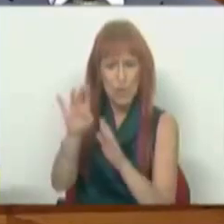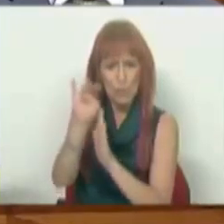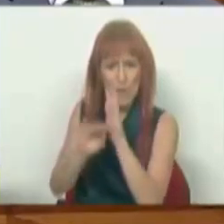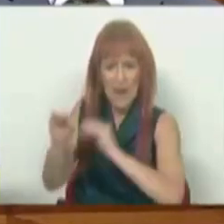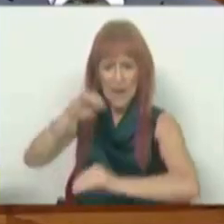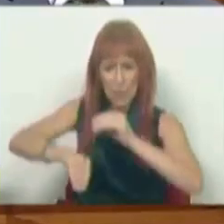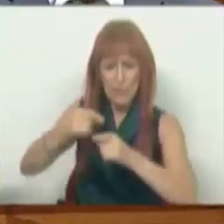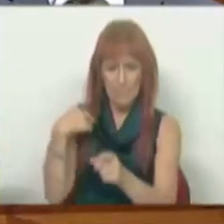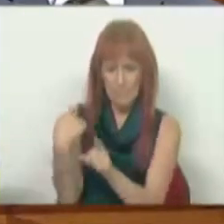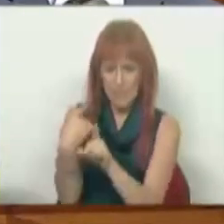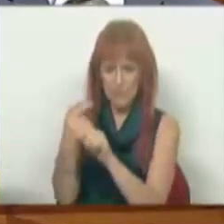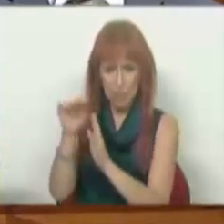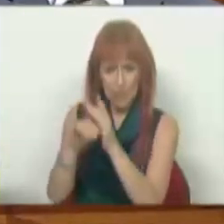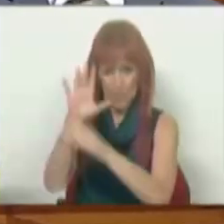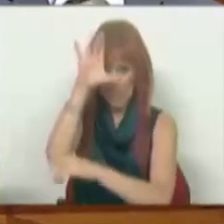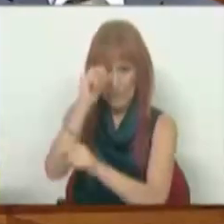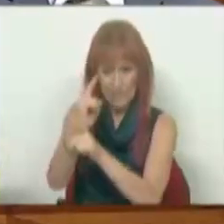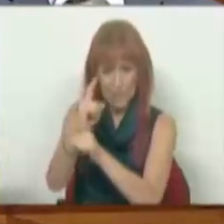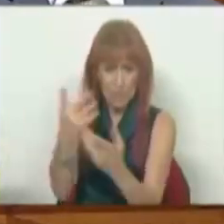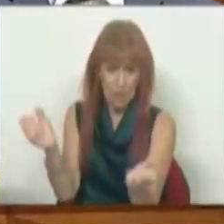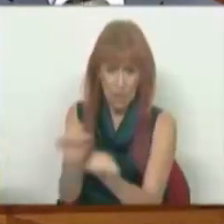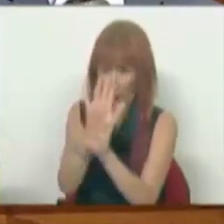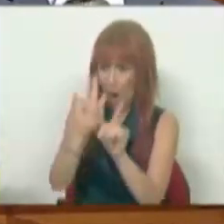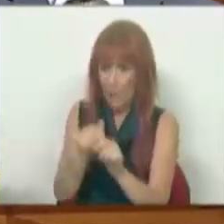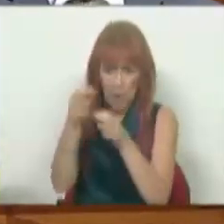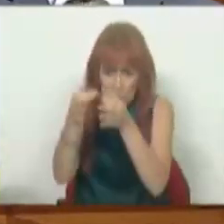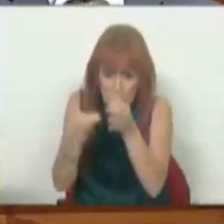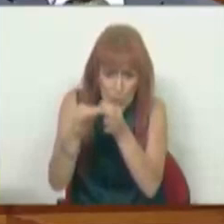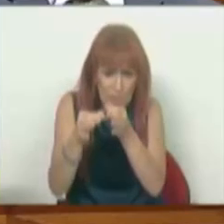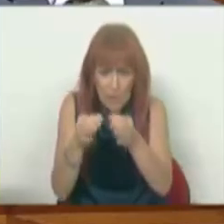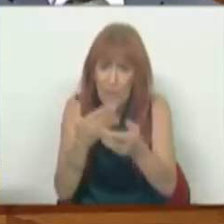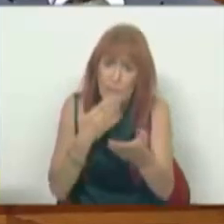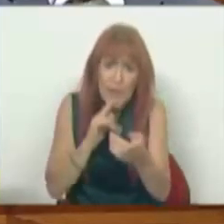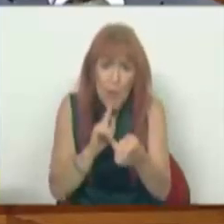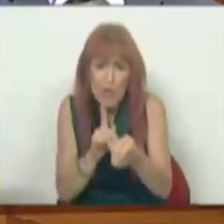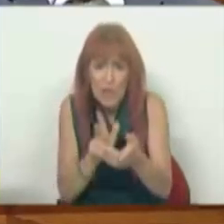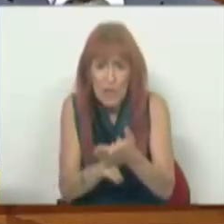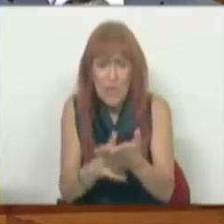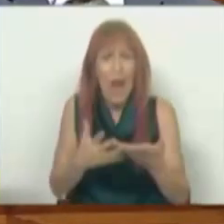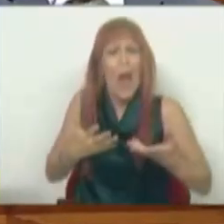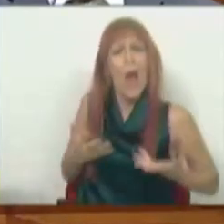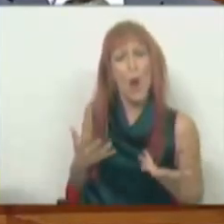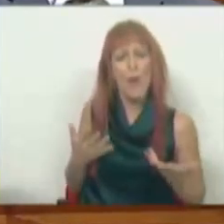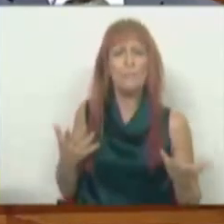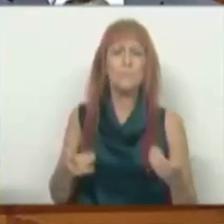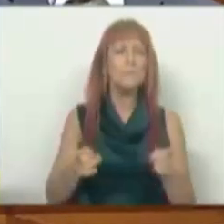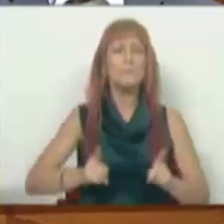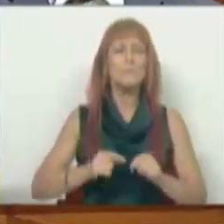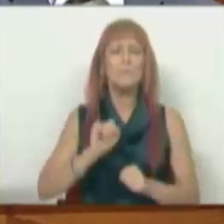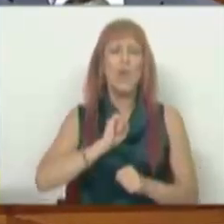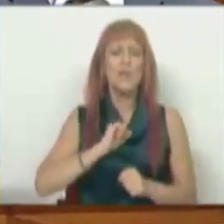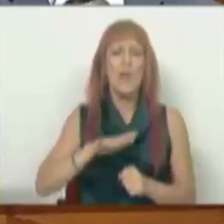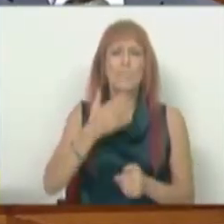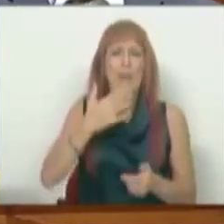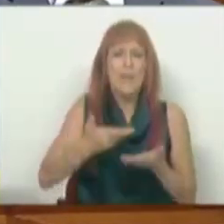eleitoral, que mantivemos no programa do Governo e que, obviamente, tem que ir sendo ajustado perante as realidades. Neste momento, não está no nosso